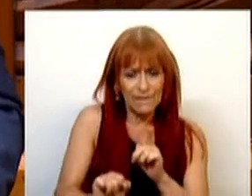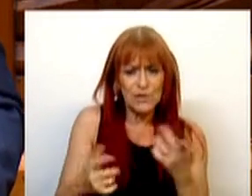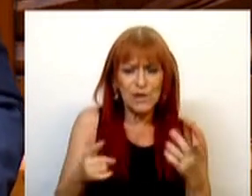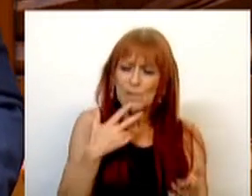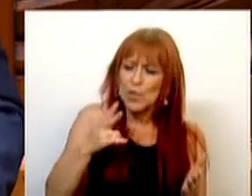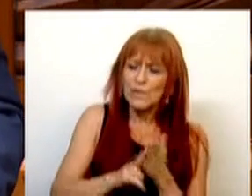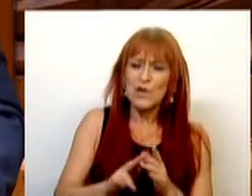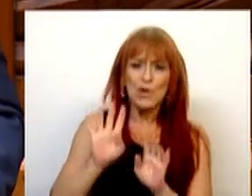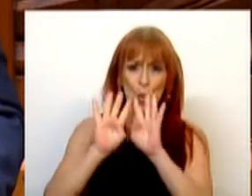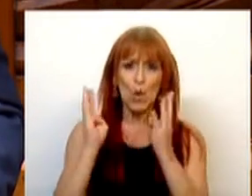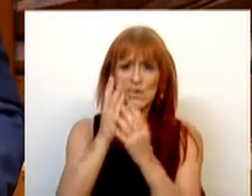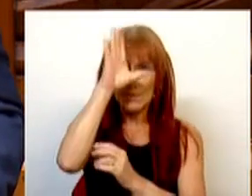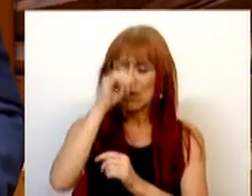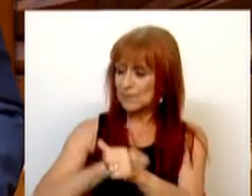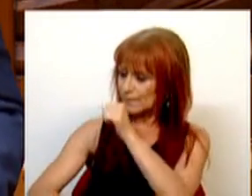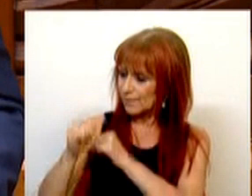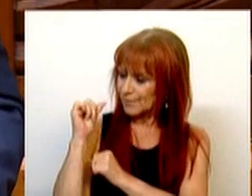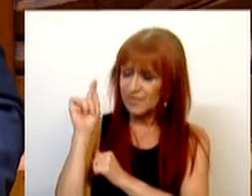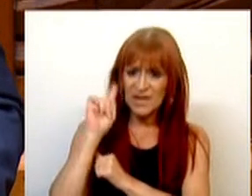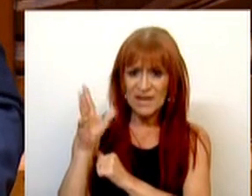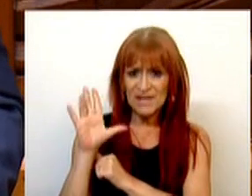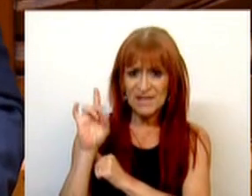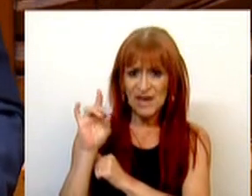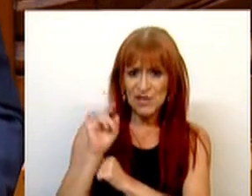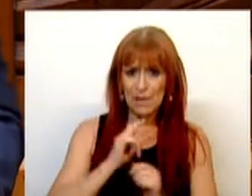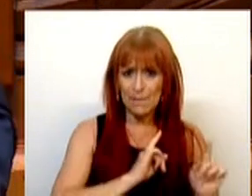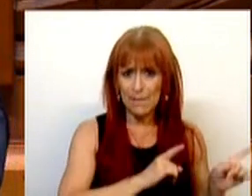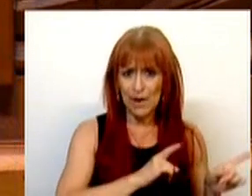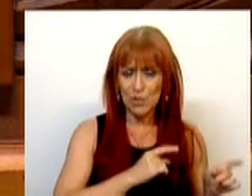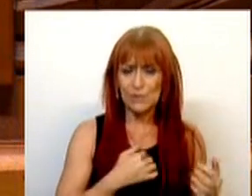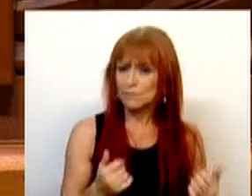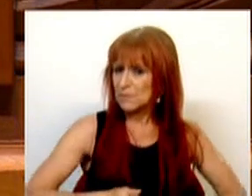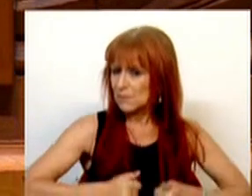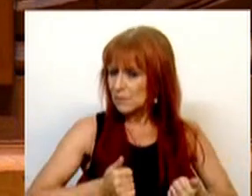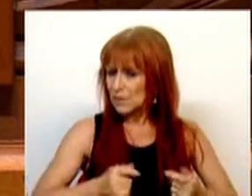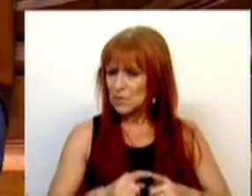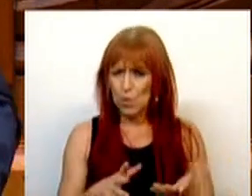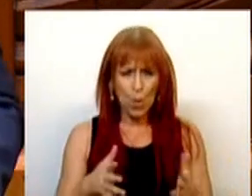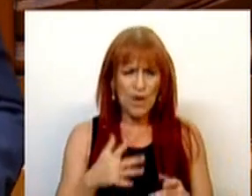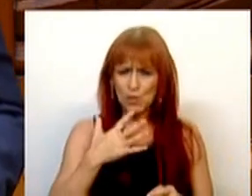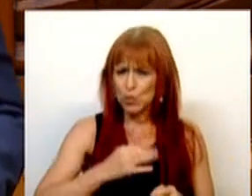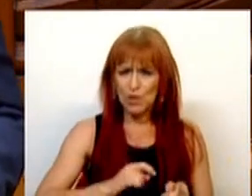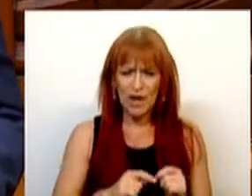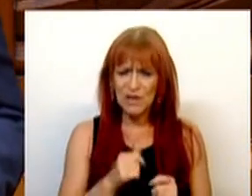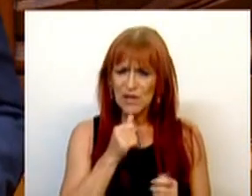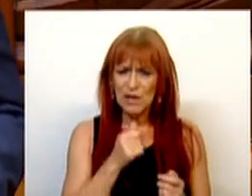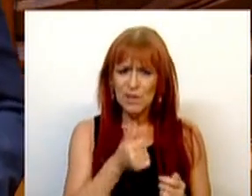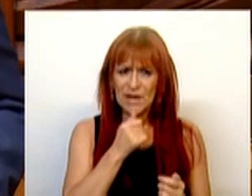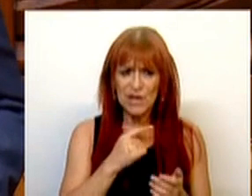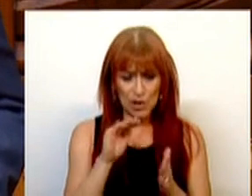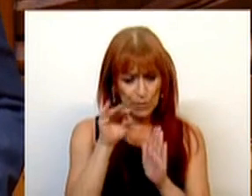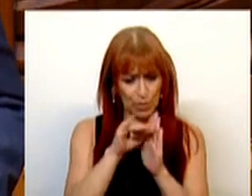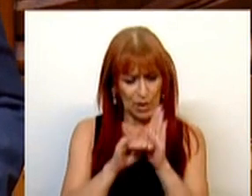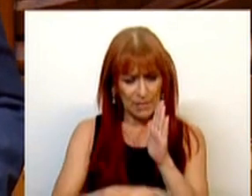aprovado em Conselho de Ministros no passado 16 de março. Sendo certo que a quase totalidade das medidas deste